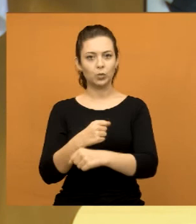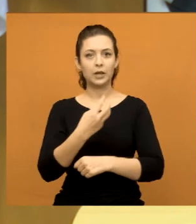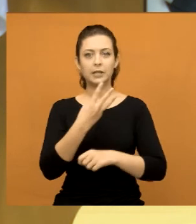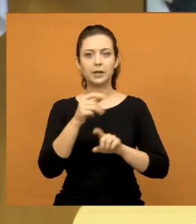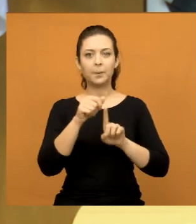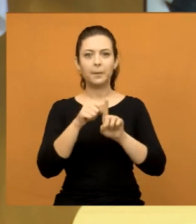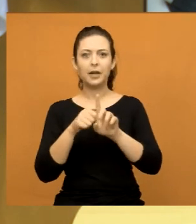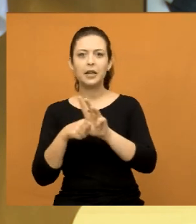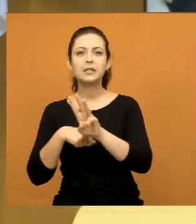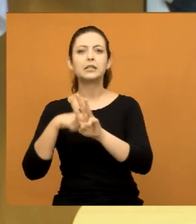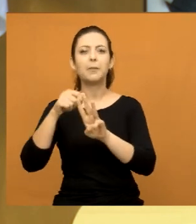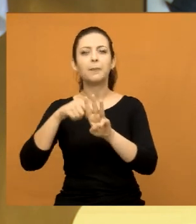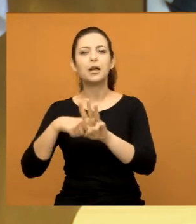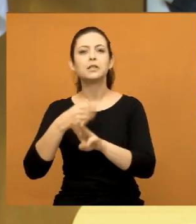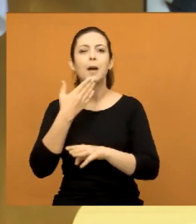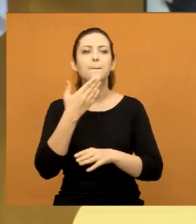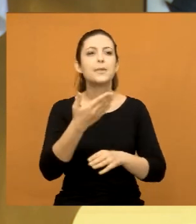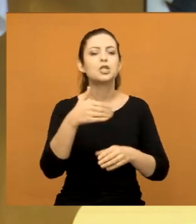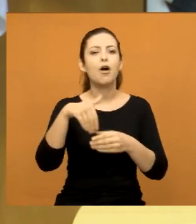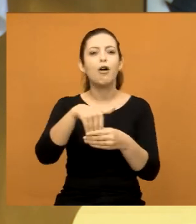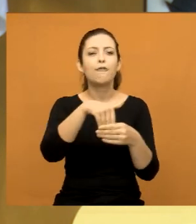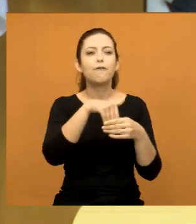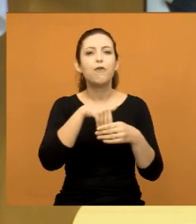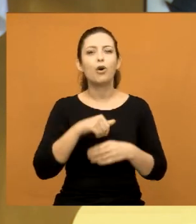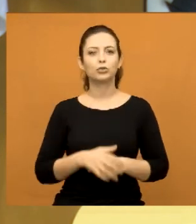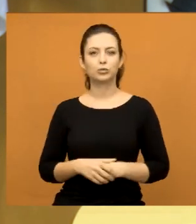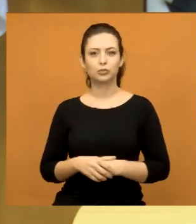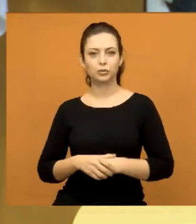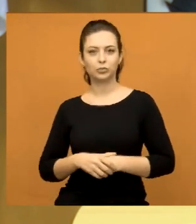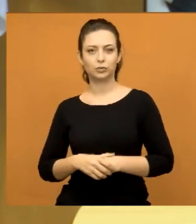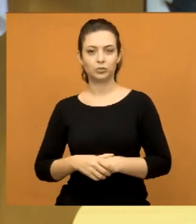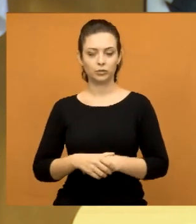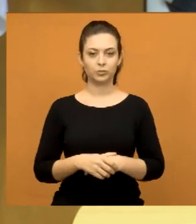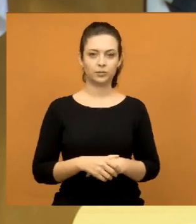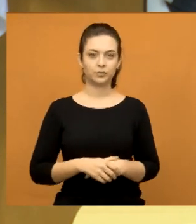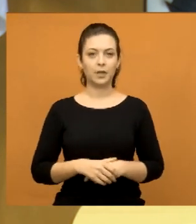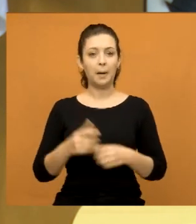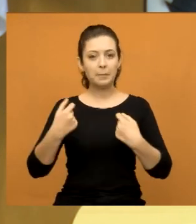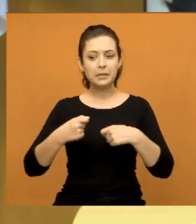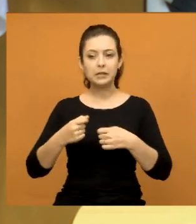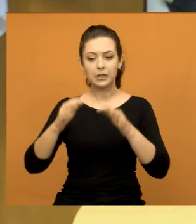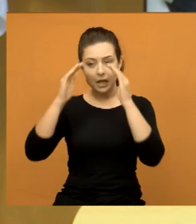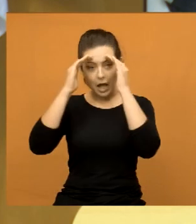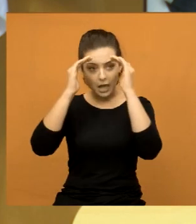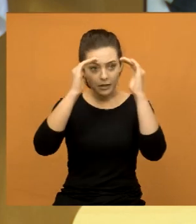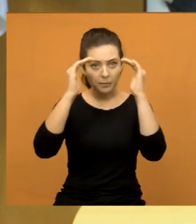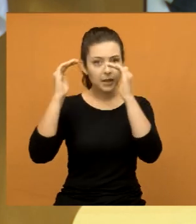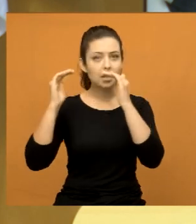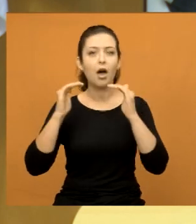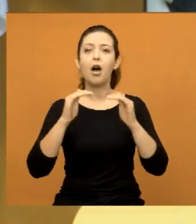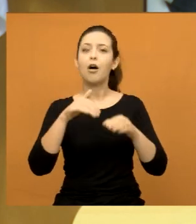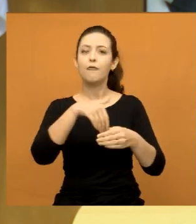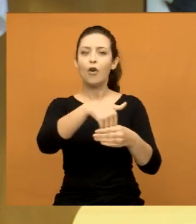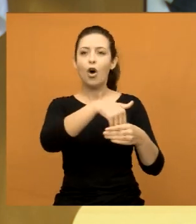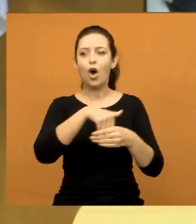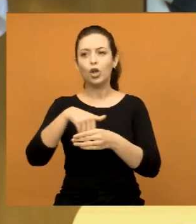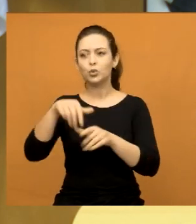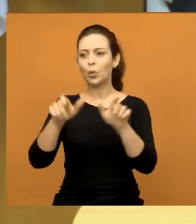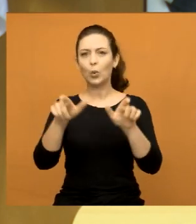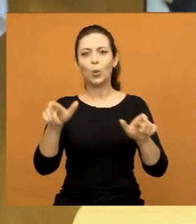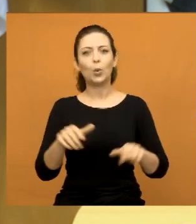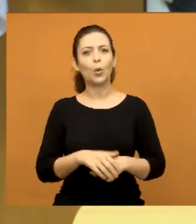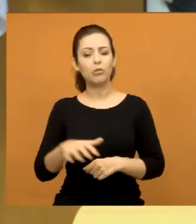meses pedindo votos na cidade de Jacareí. Nós temos que honrar os votos desse povo. Além de honrar os votos, nós temos que honrar